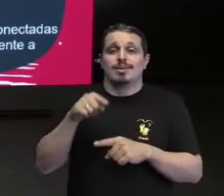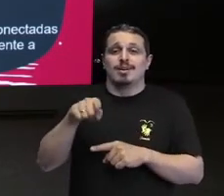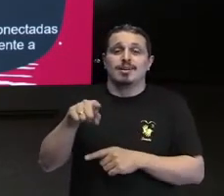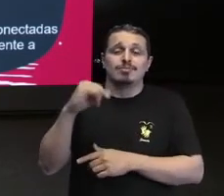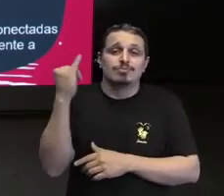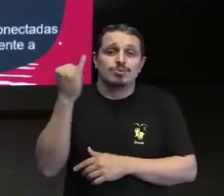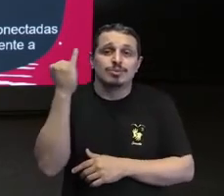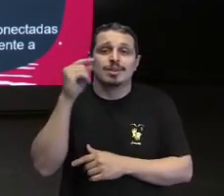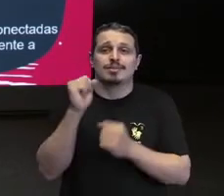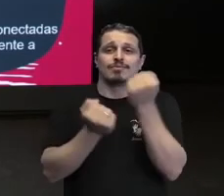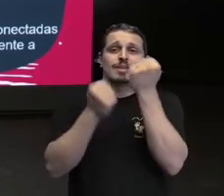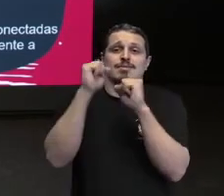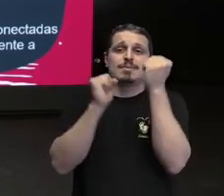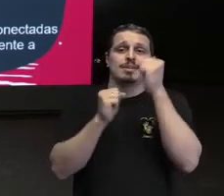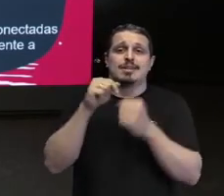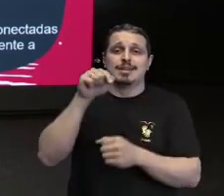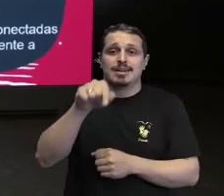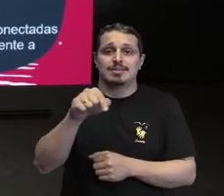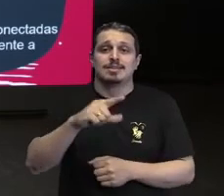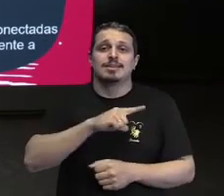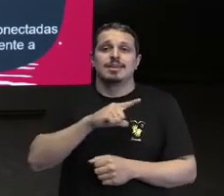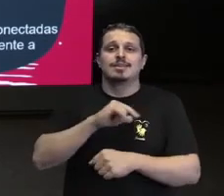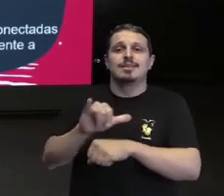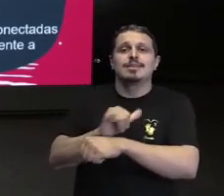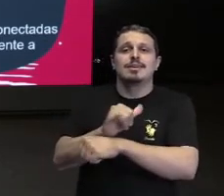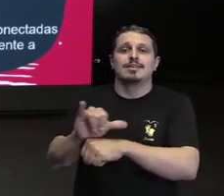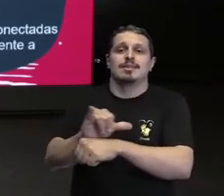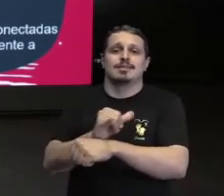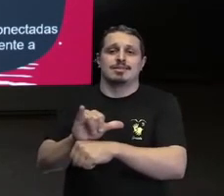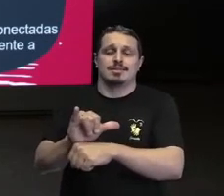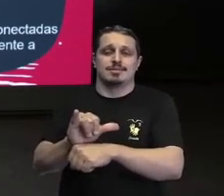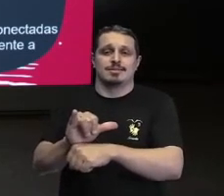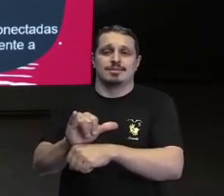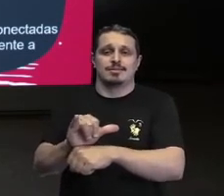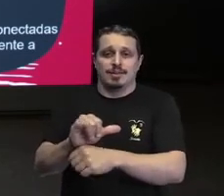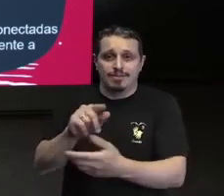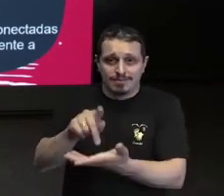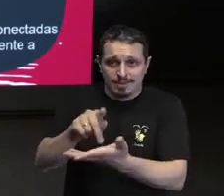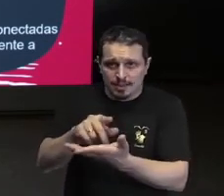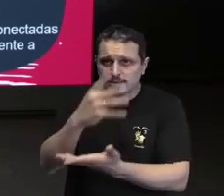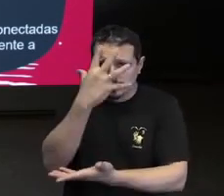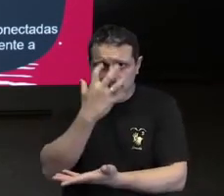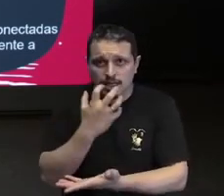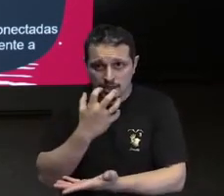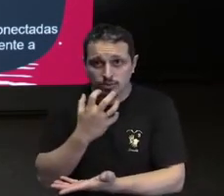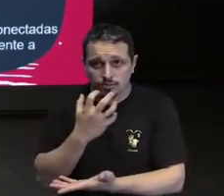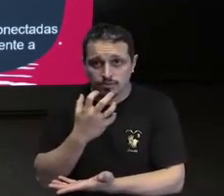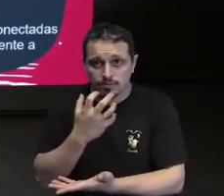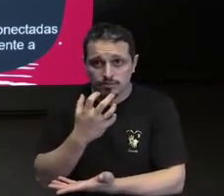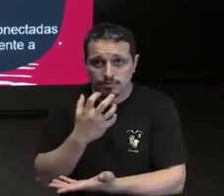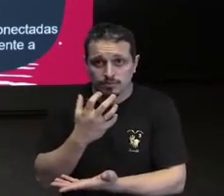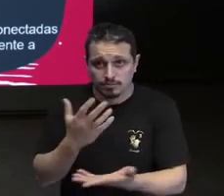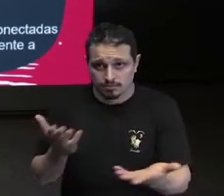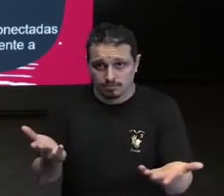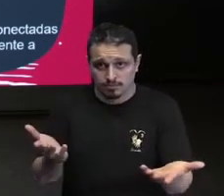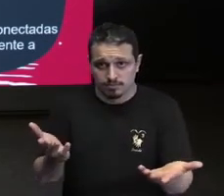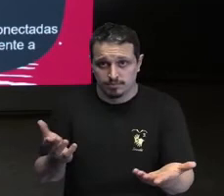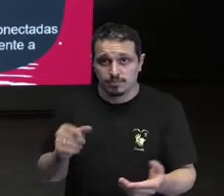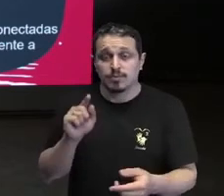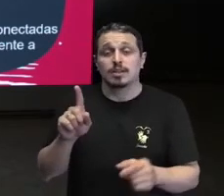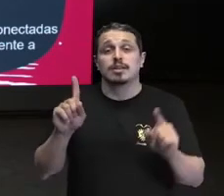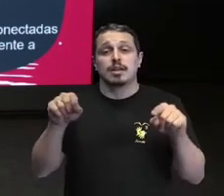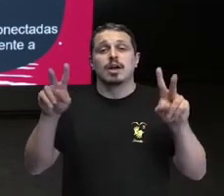empresas ter como estratégia e levar a sério levar muito a sério as questões de